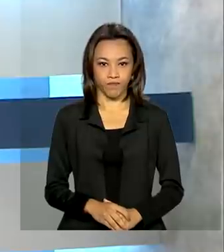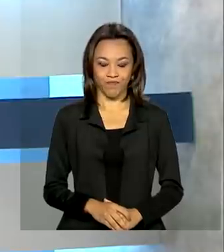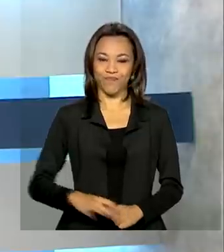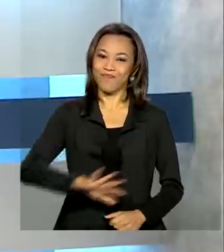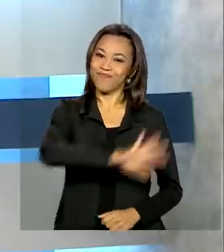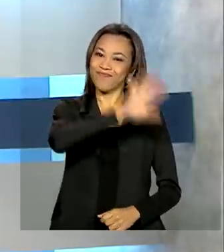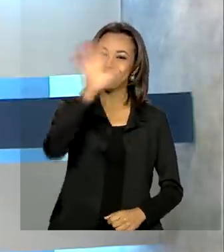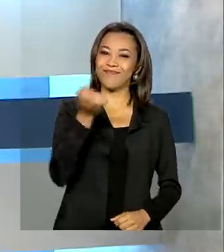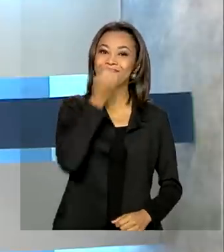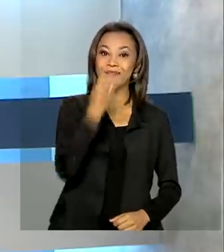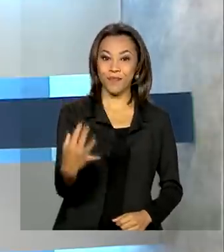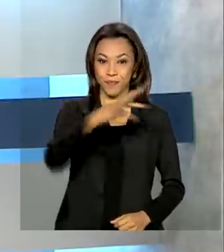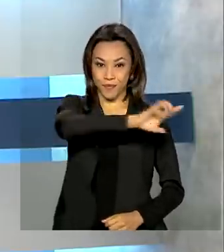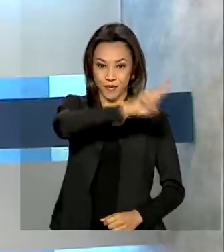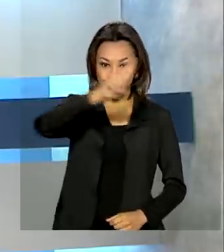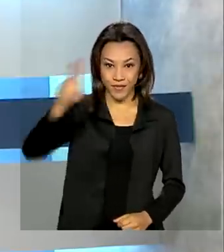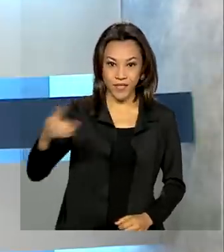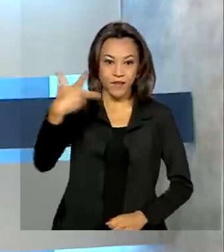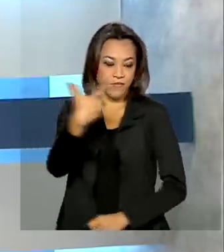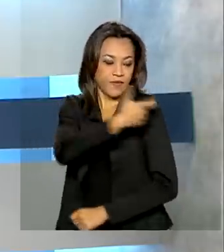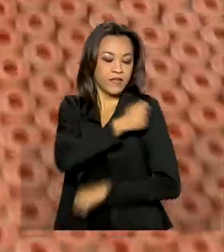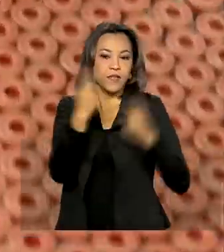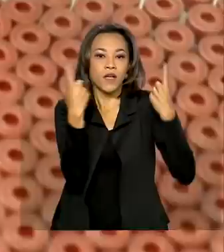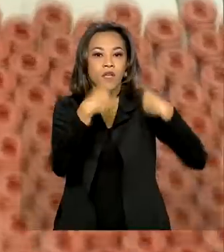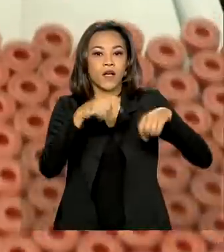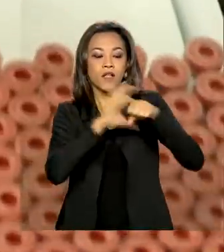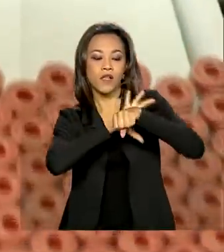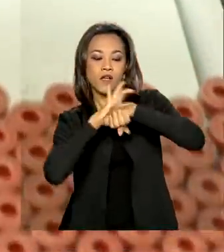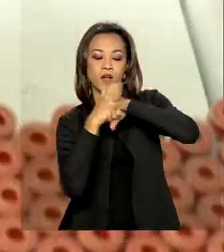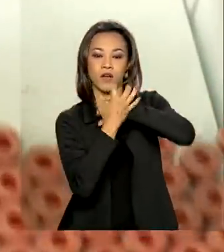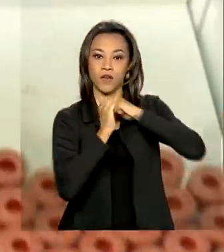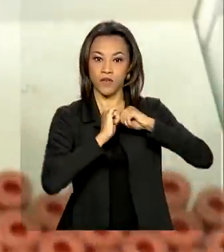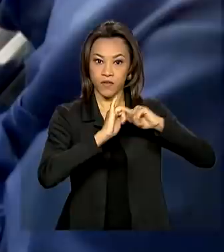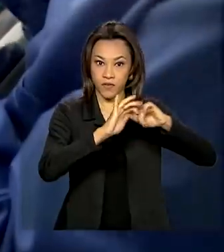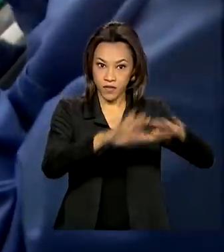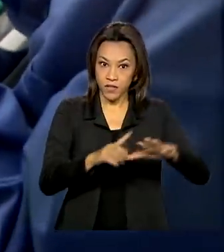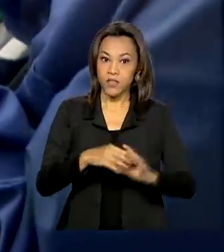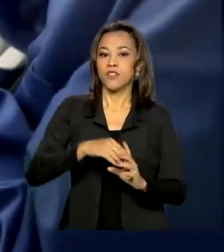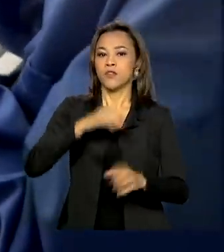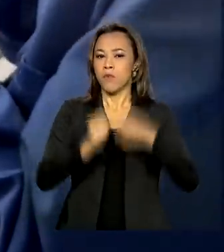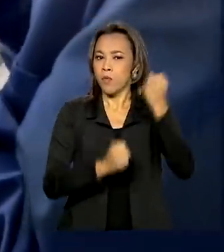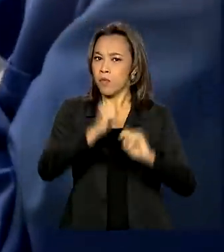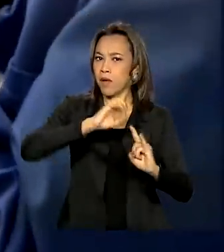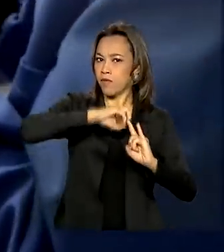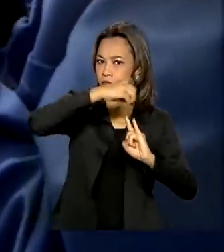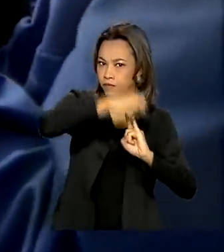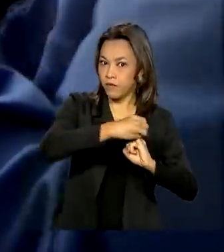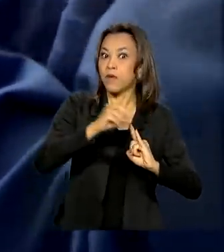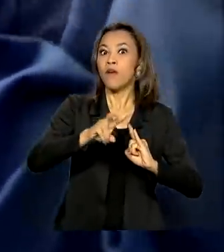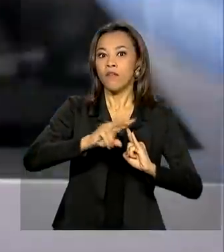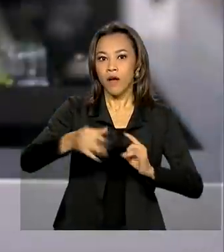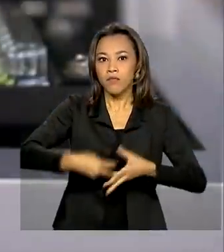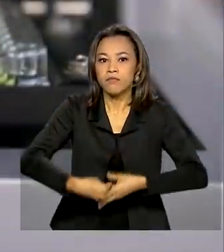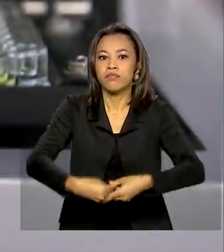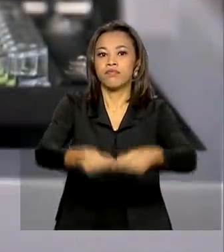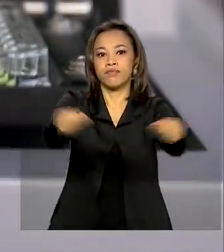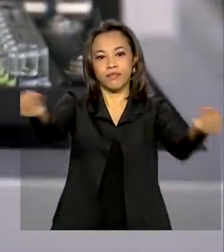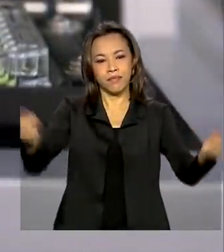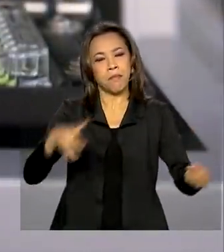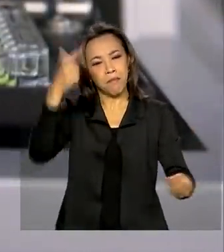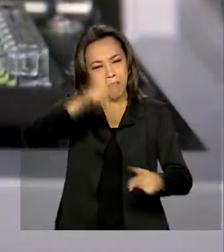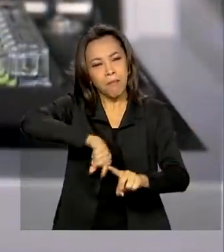Olá, bom dia! Vacina contra a Covid-19 produzida pela Fiocruz poderá ser acessível a mais